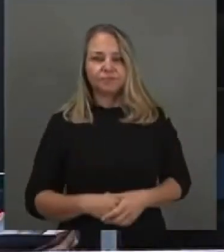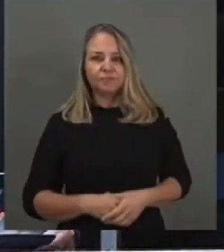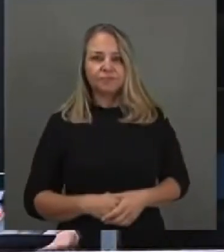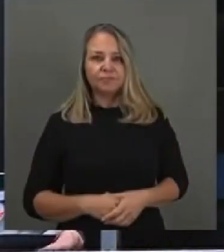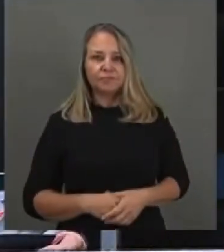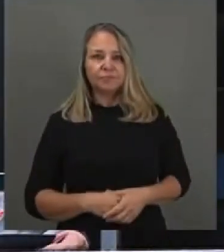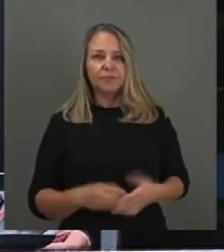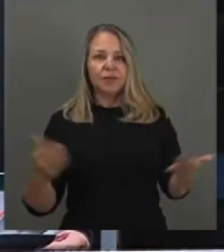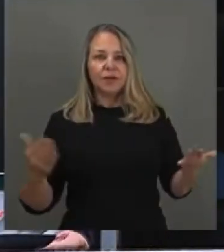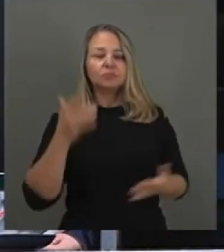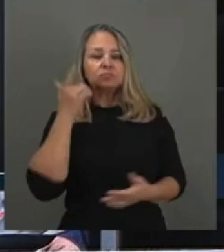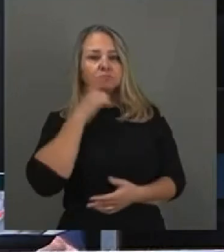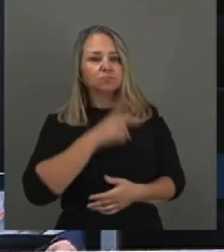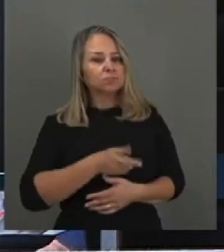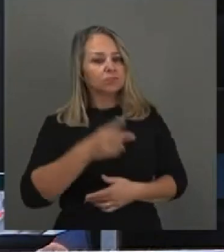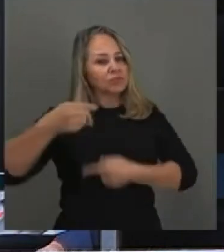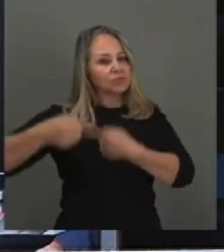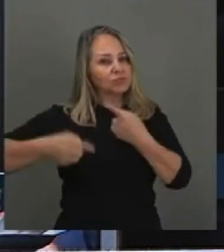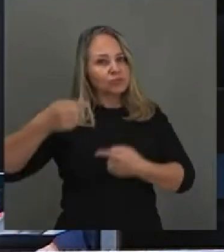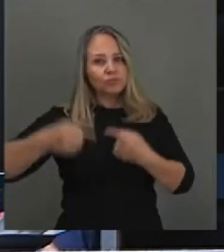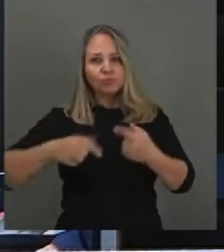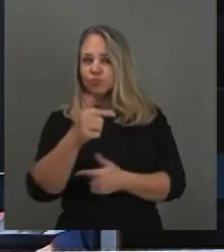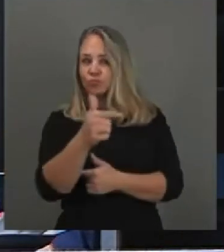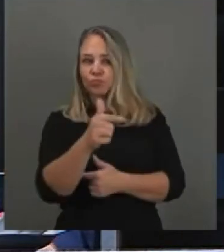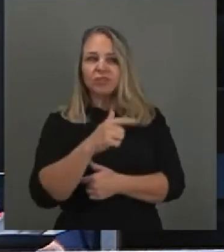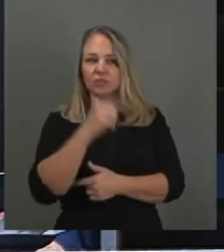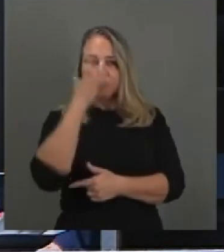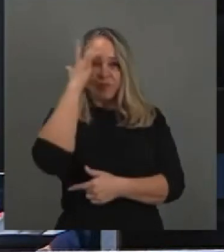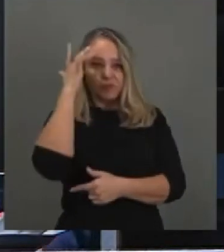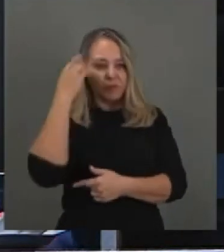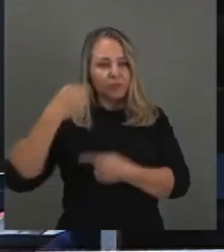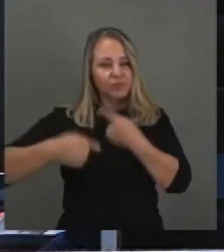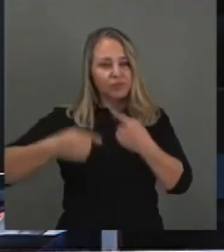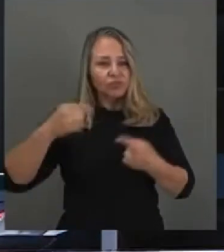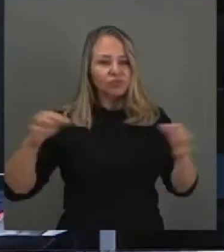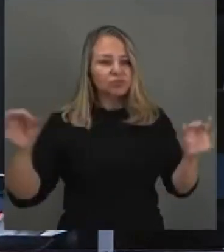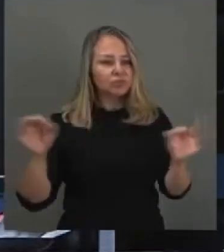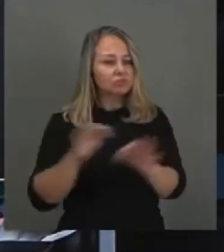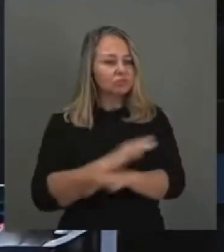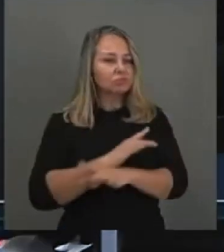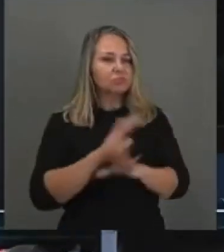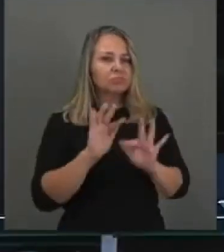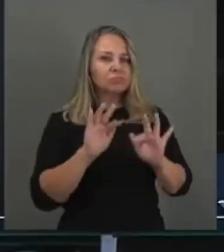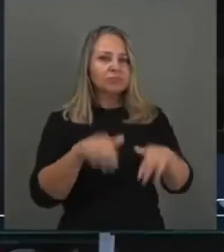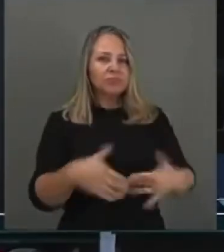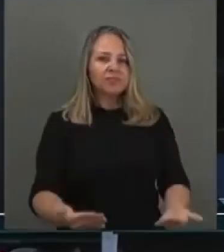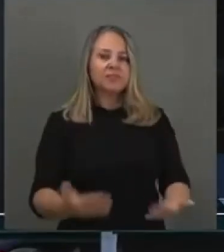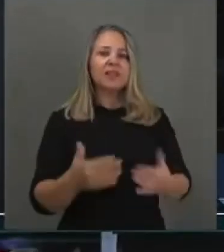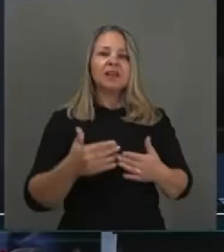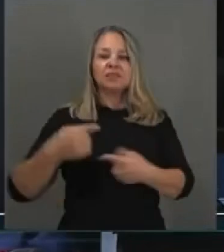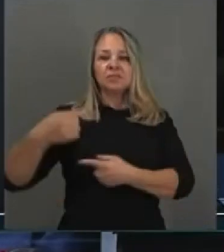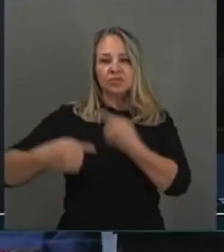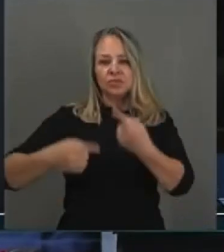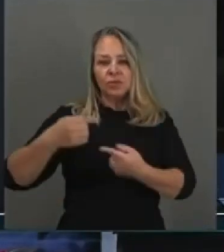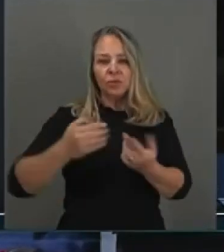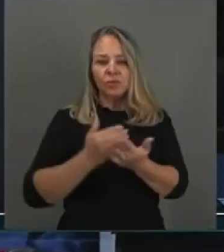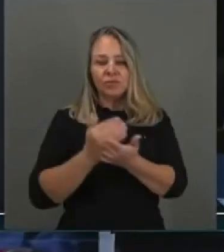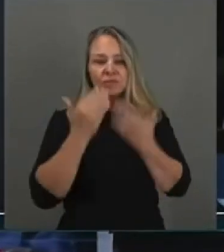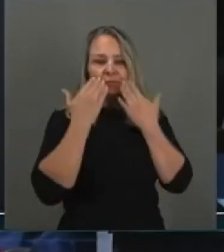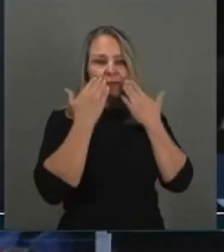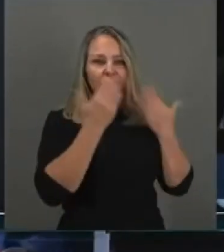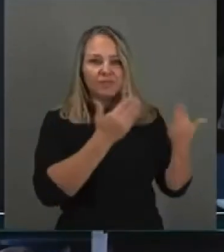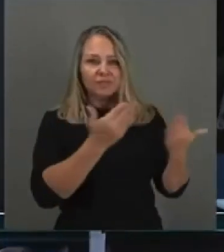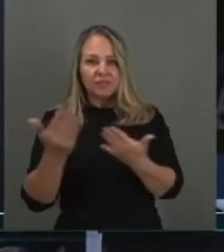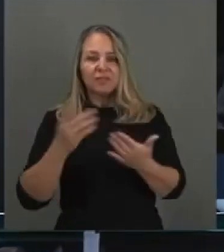A matéria continua em discussão. Não havendo mais quem queira discutir, declaro encerrada a discussão. Passamos à apreciação. A presidência